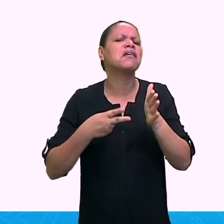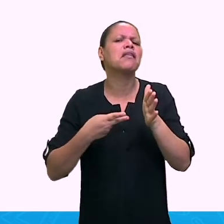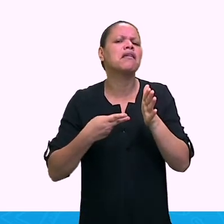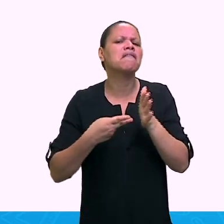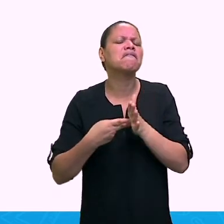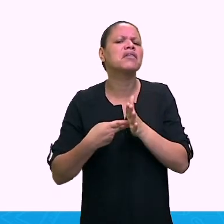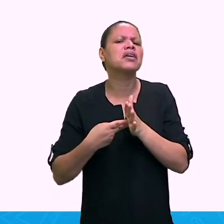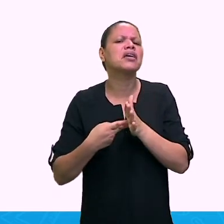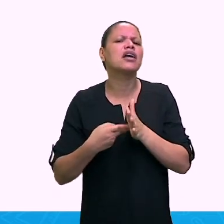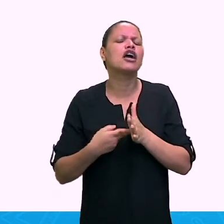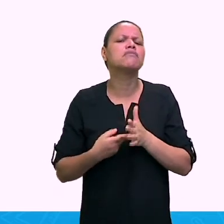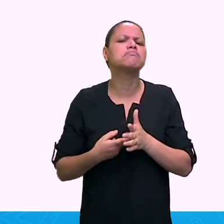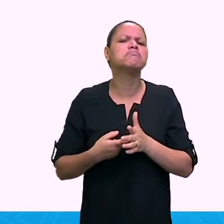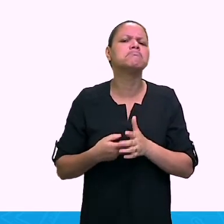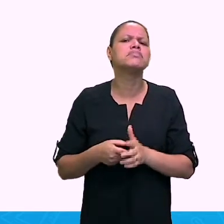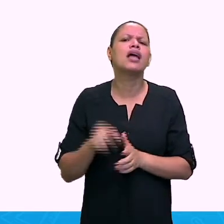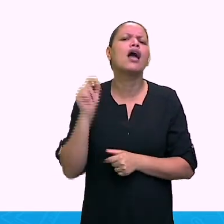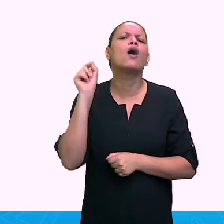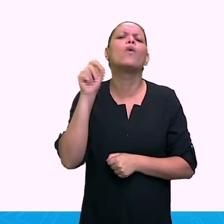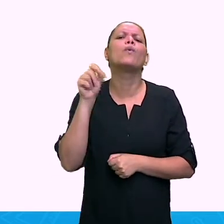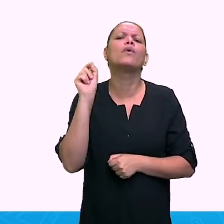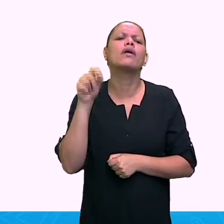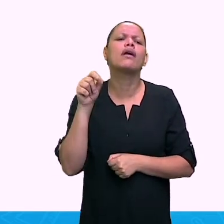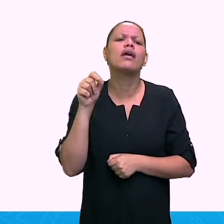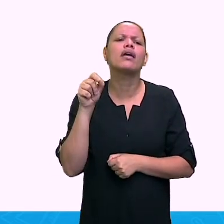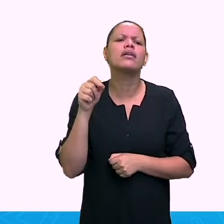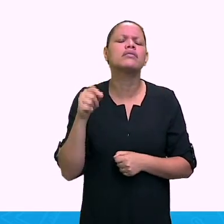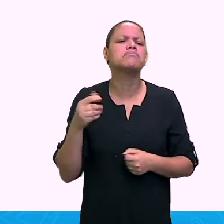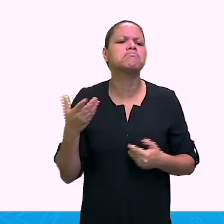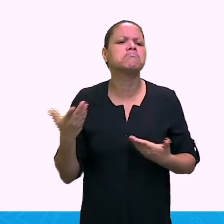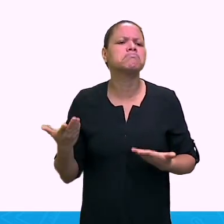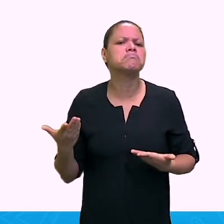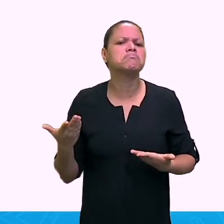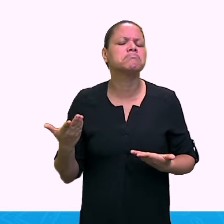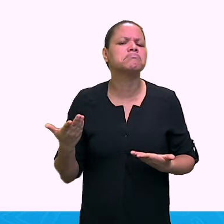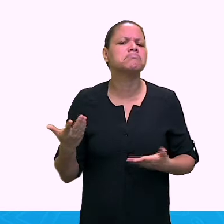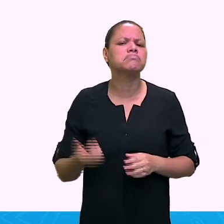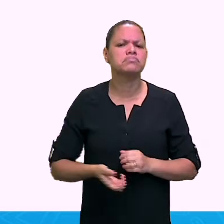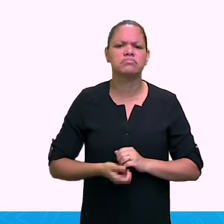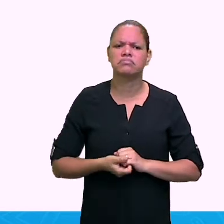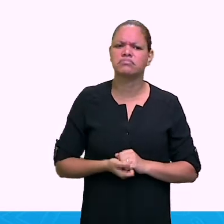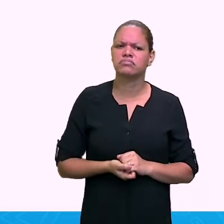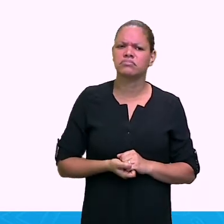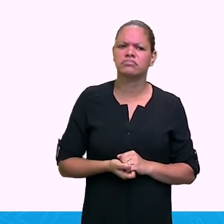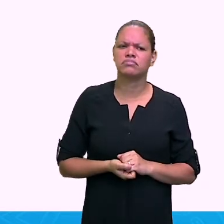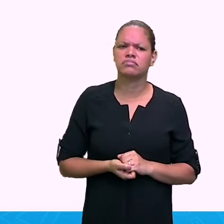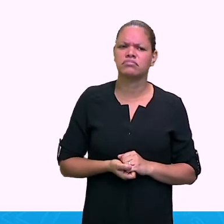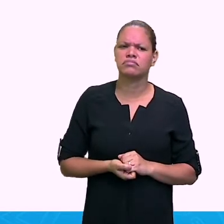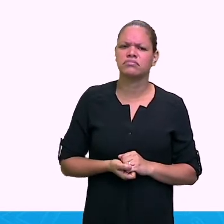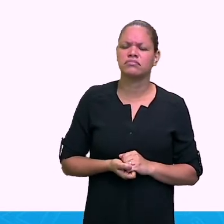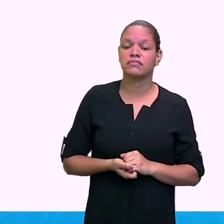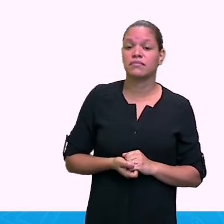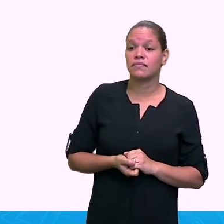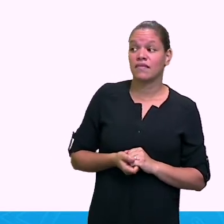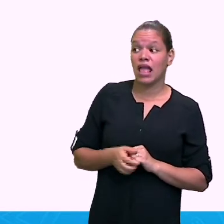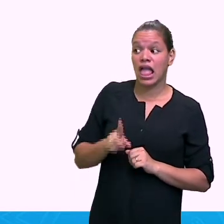possessivo dele é his, ok? Dele, alright?